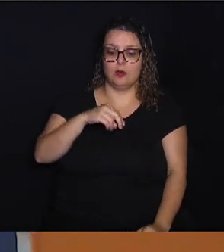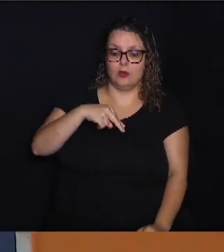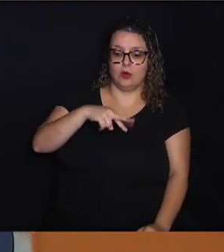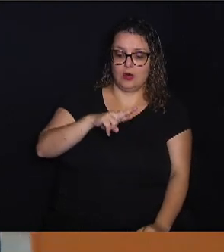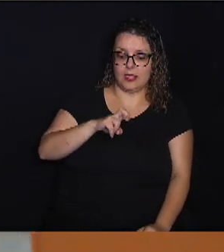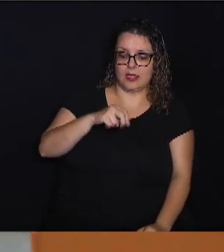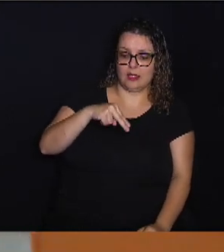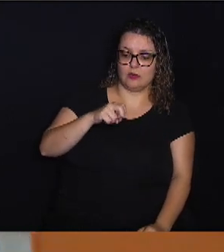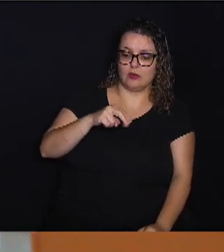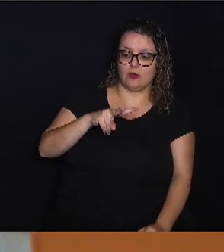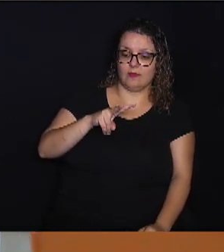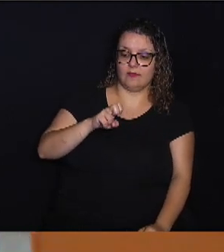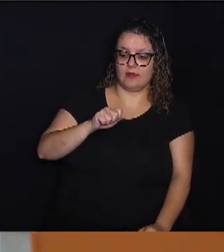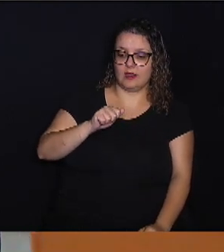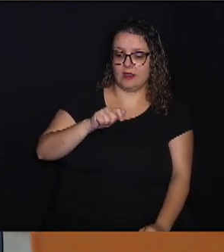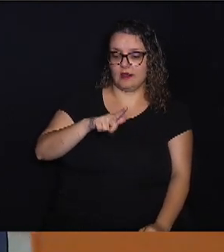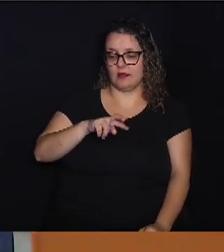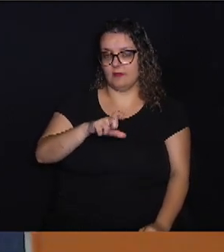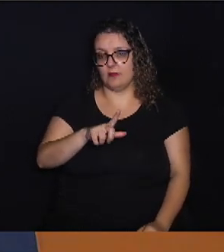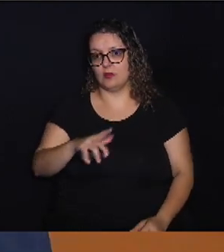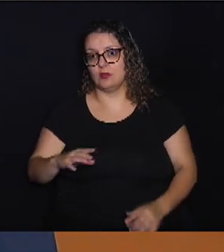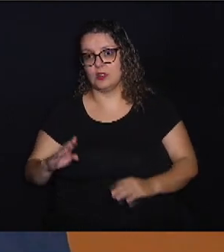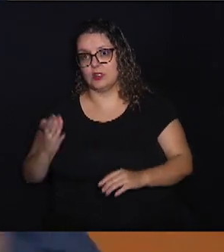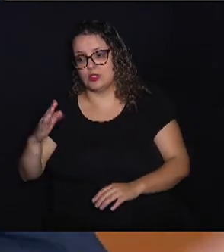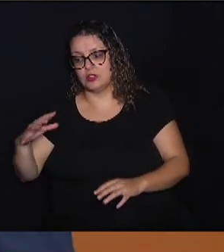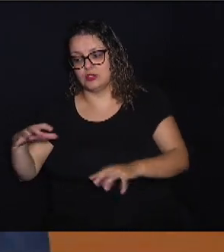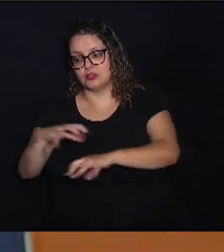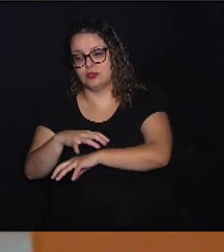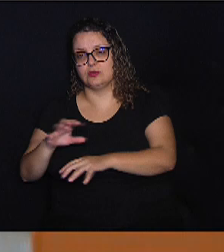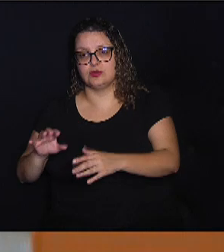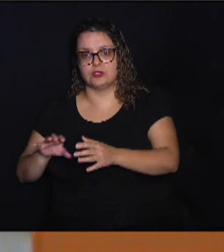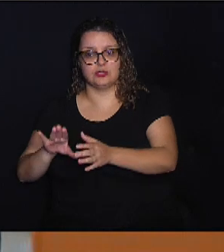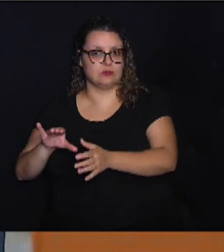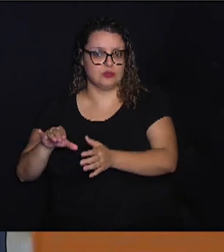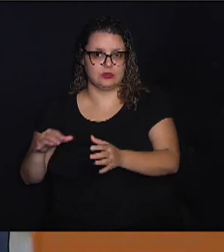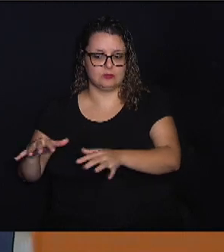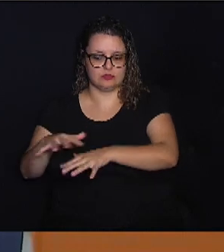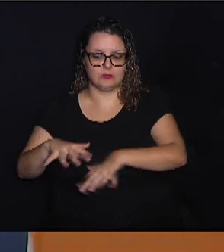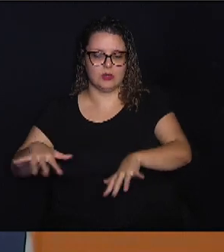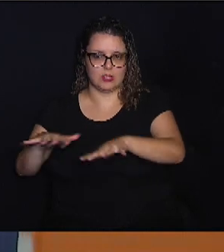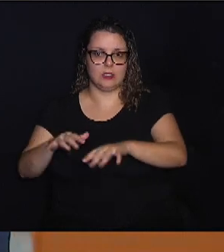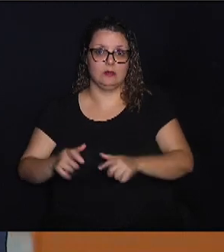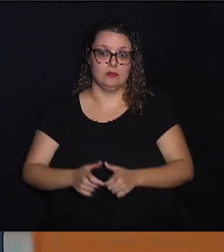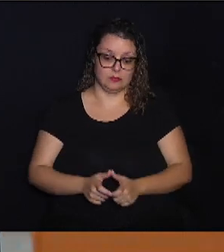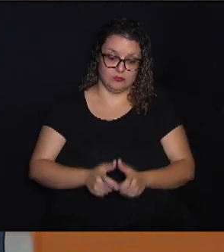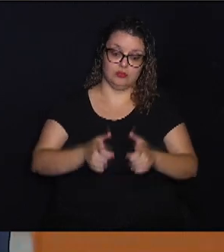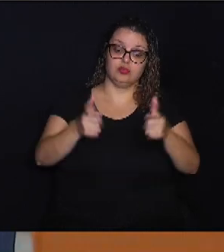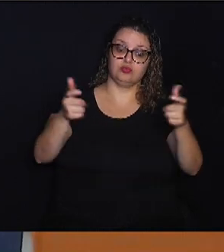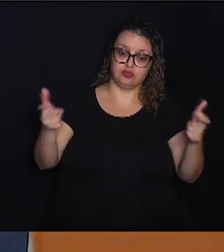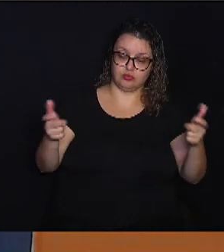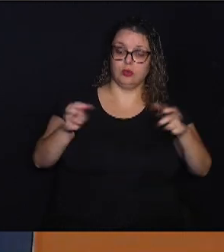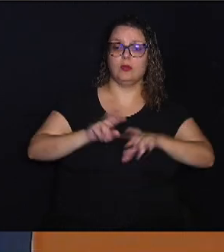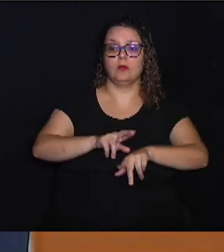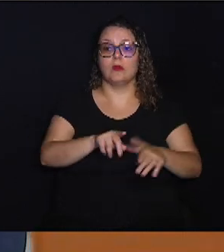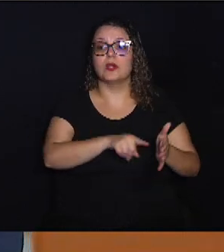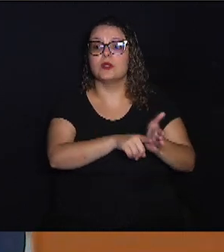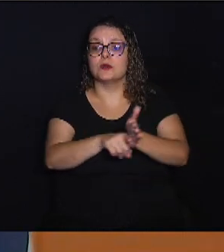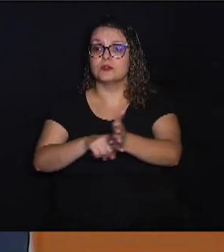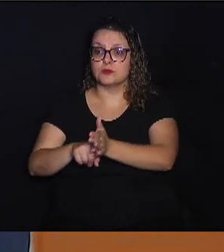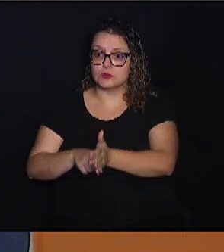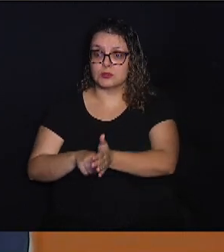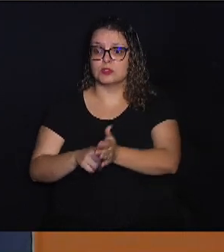laboratório nacional de biociência também. Então é um lugar aqui amplo, em que muitos pesquisadores, né?